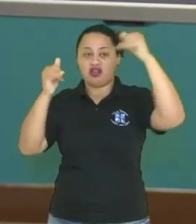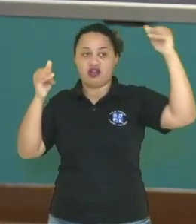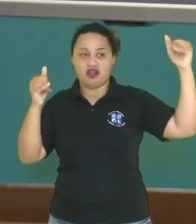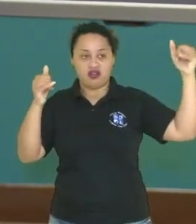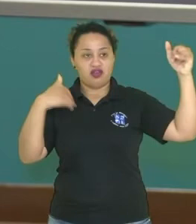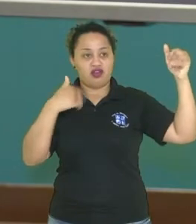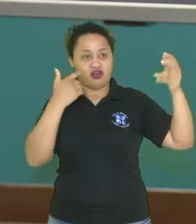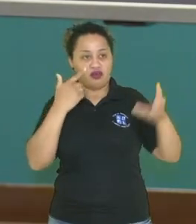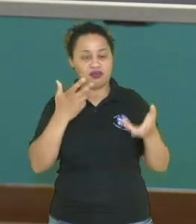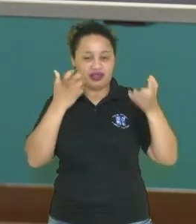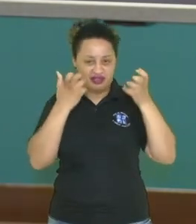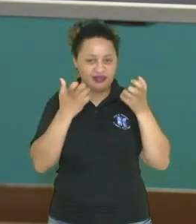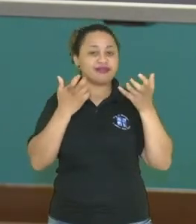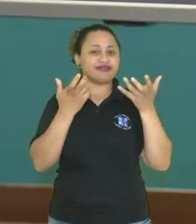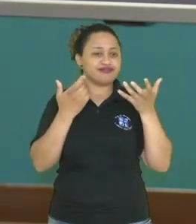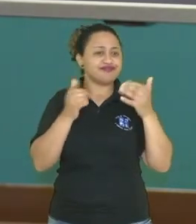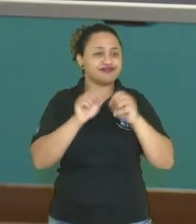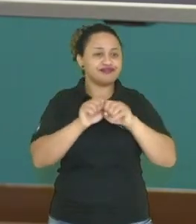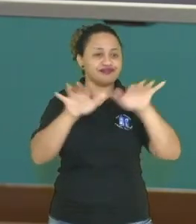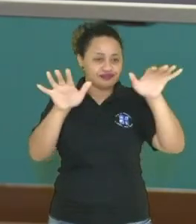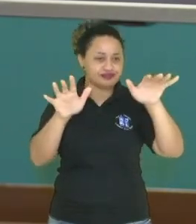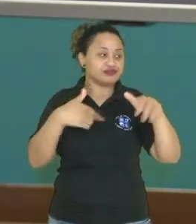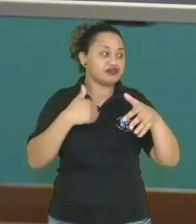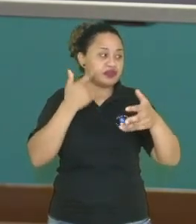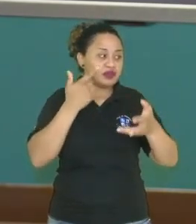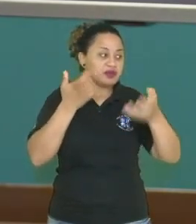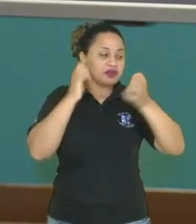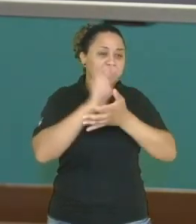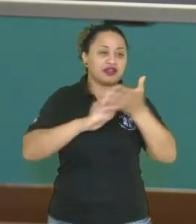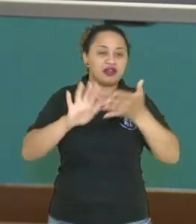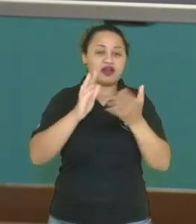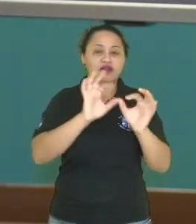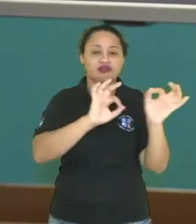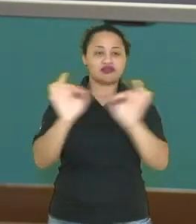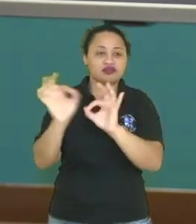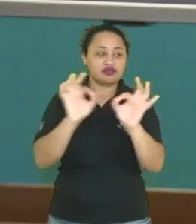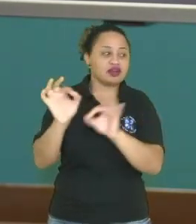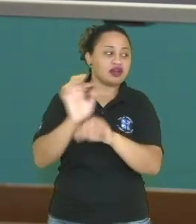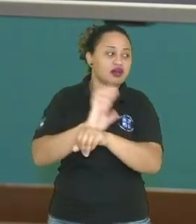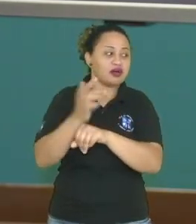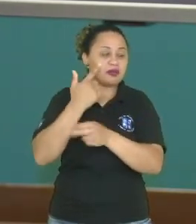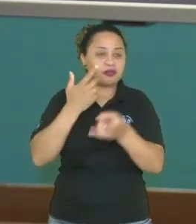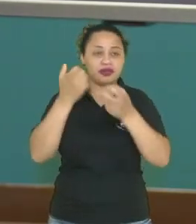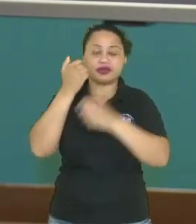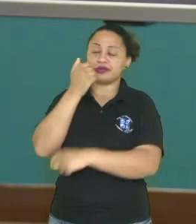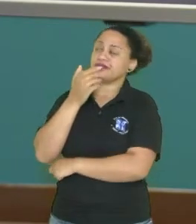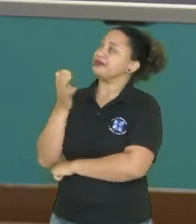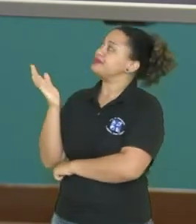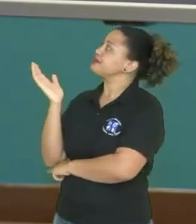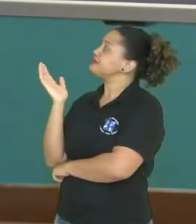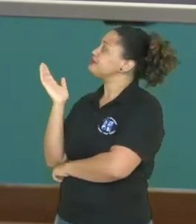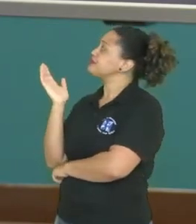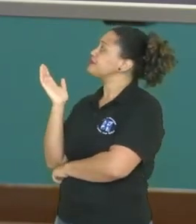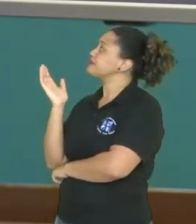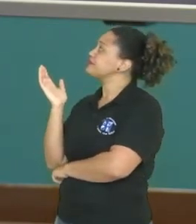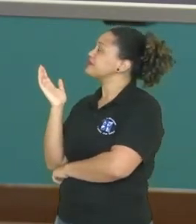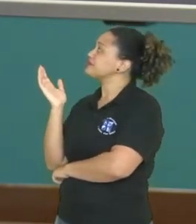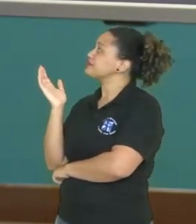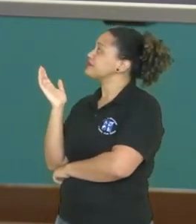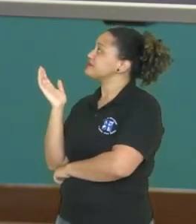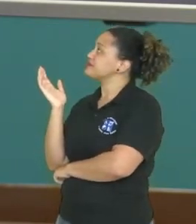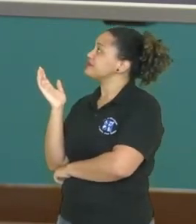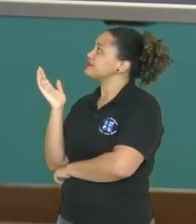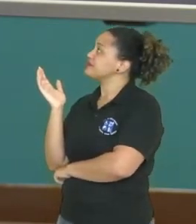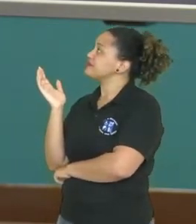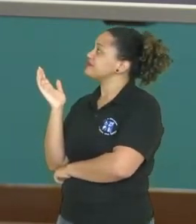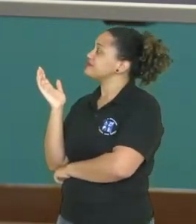ser direcionado, vai ser distribuído, né, aqui, ó, os transmissores, as linhas de transmissão do